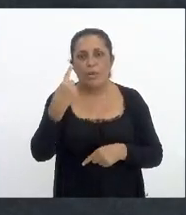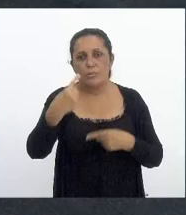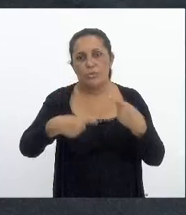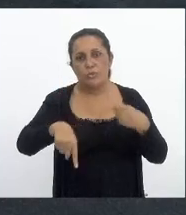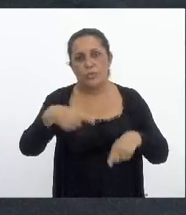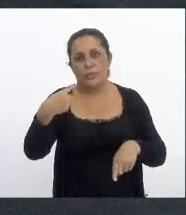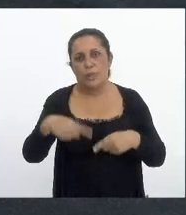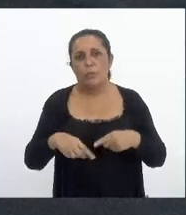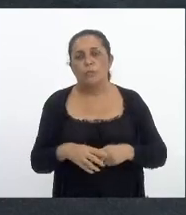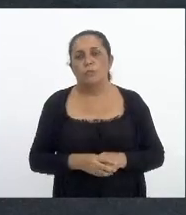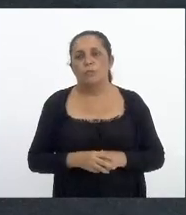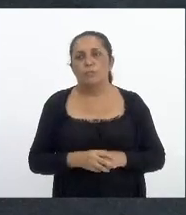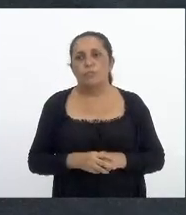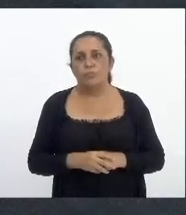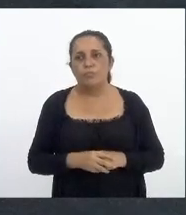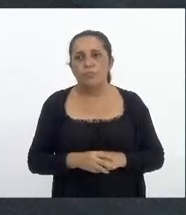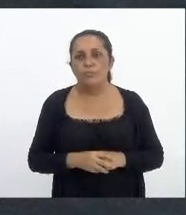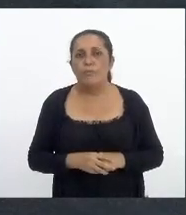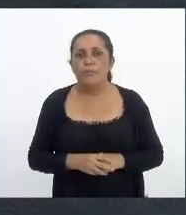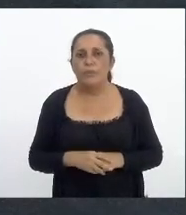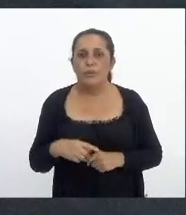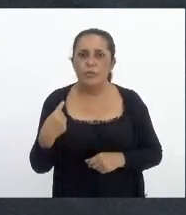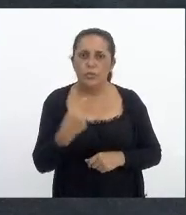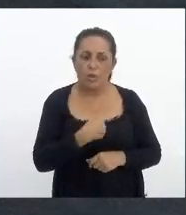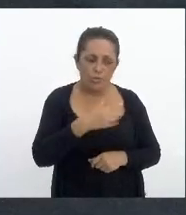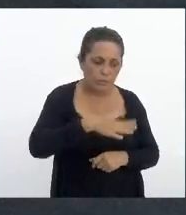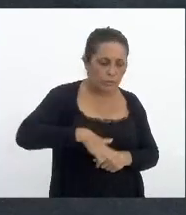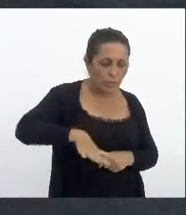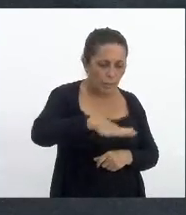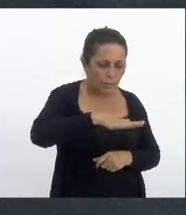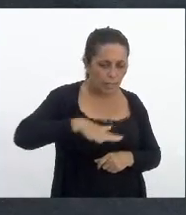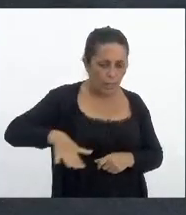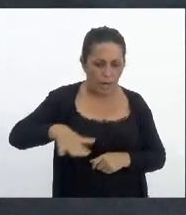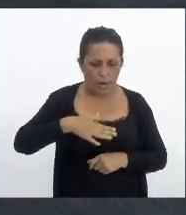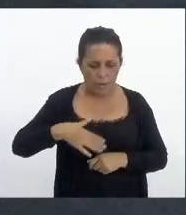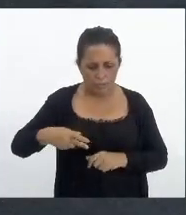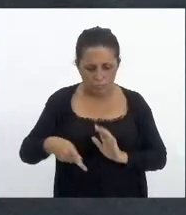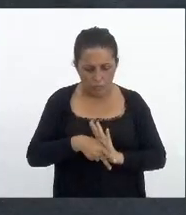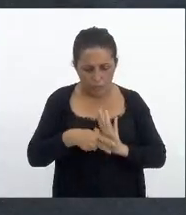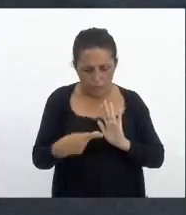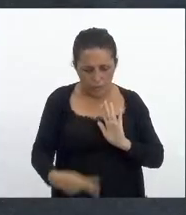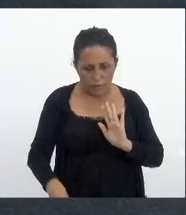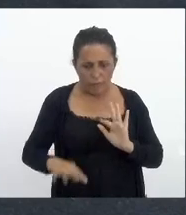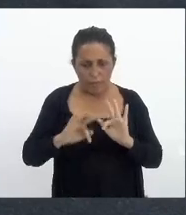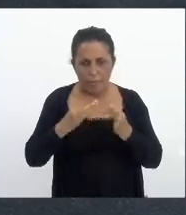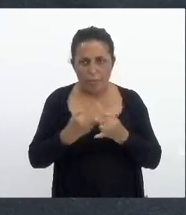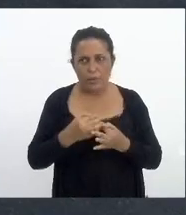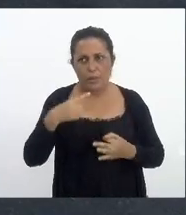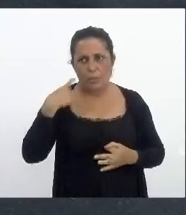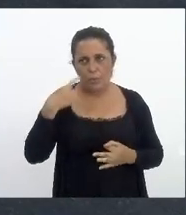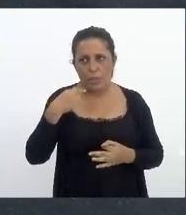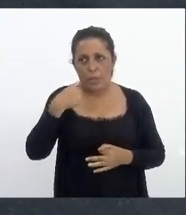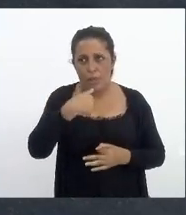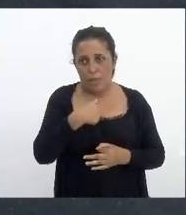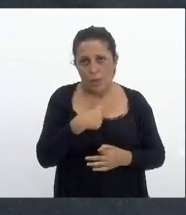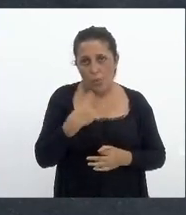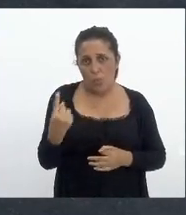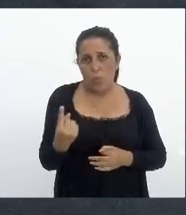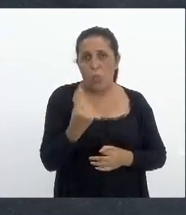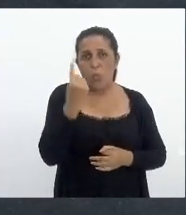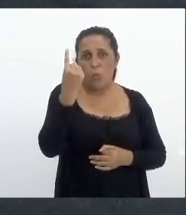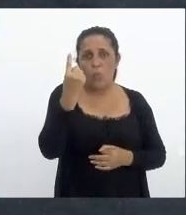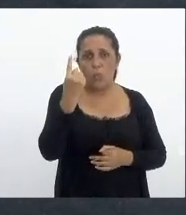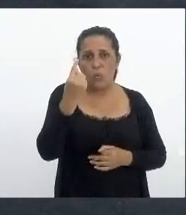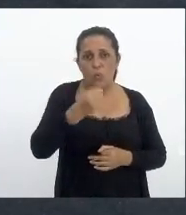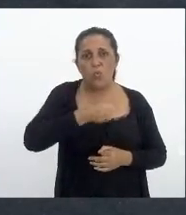e como aqui no nosso ambiente familiar de deputados eu sou o único bisavô fazer